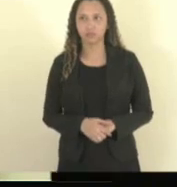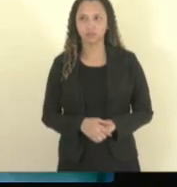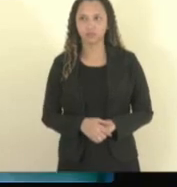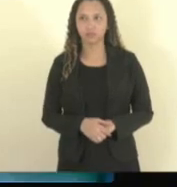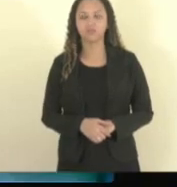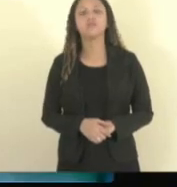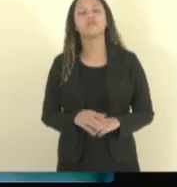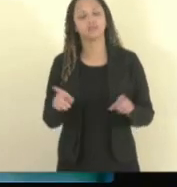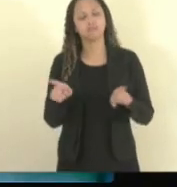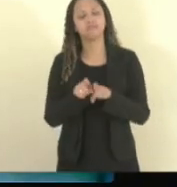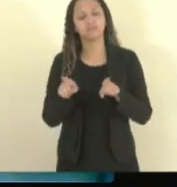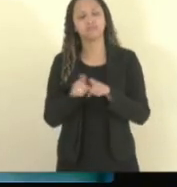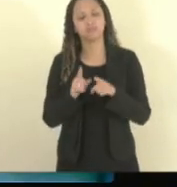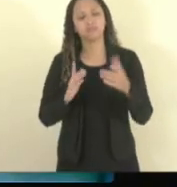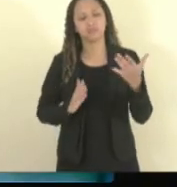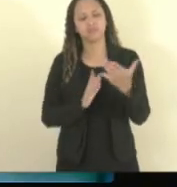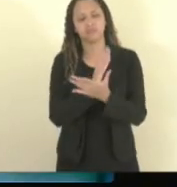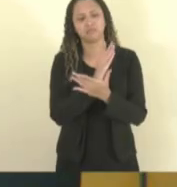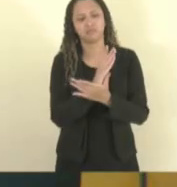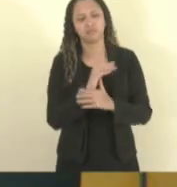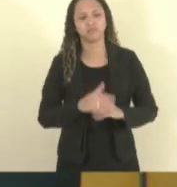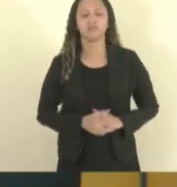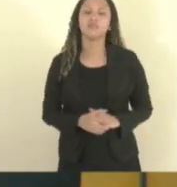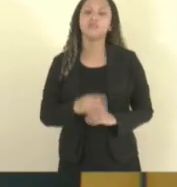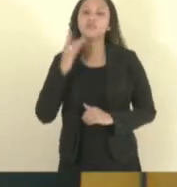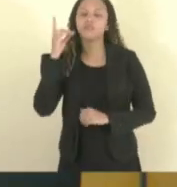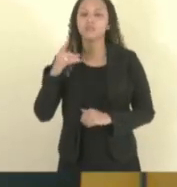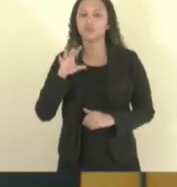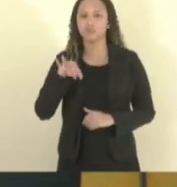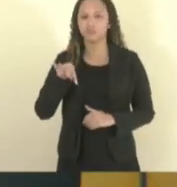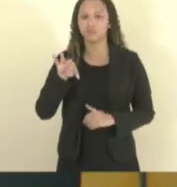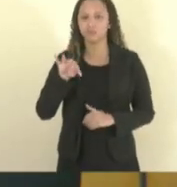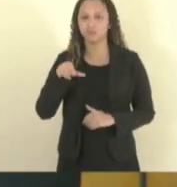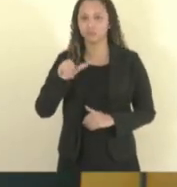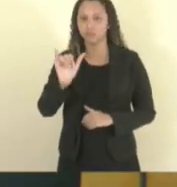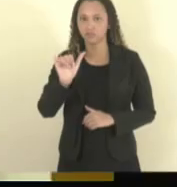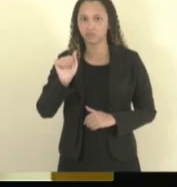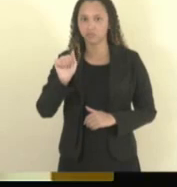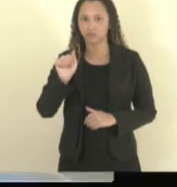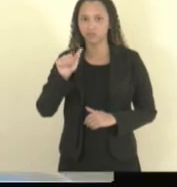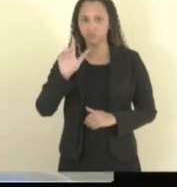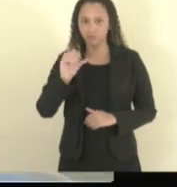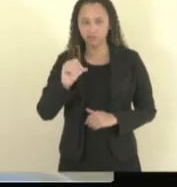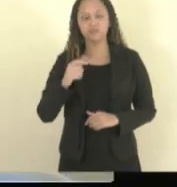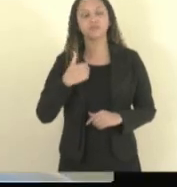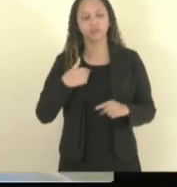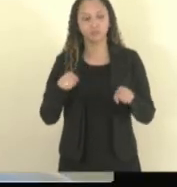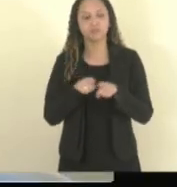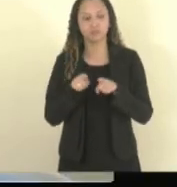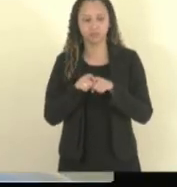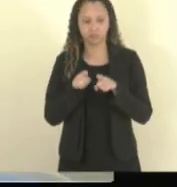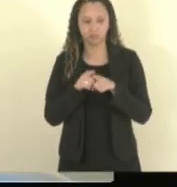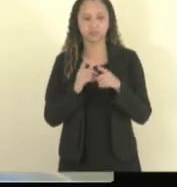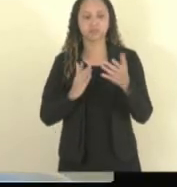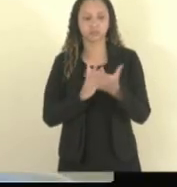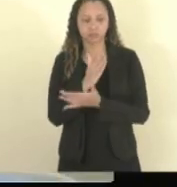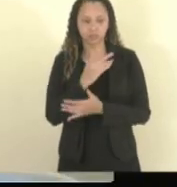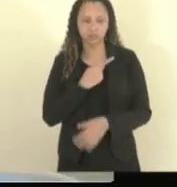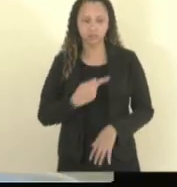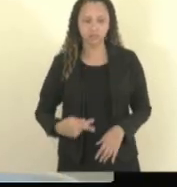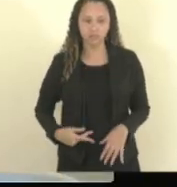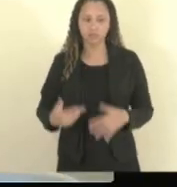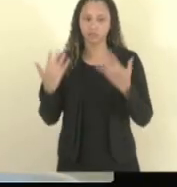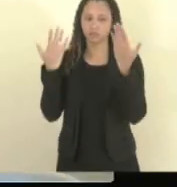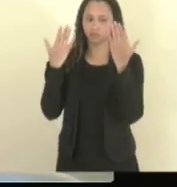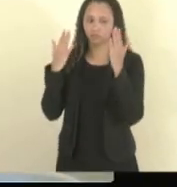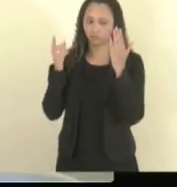Está bem, senhor presidente. Pela aprovação. Deputado Tiago. Deputado Tiago. Eu também sou pela aprovação, presidente. E parabenizo